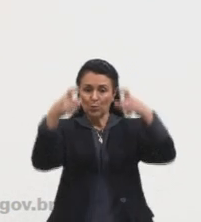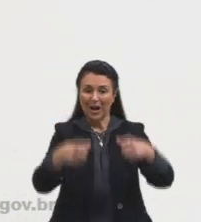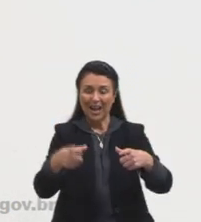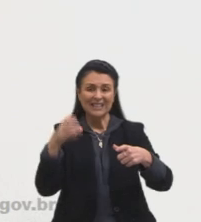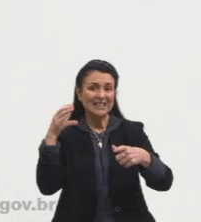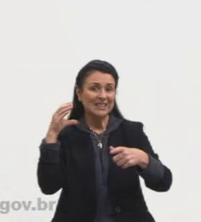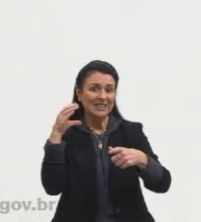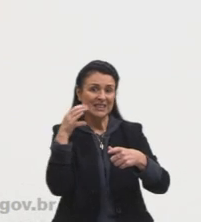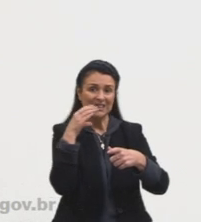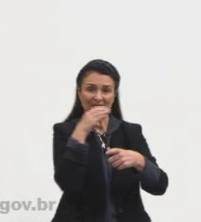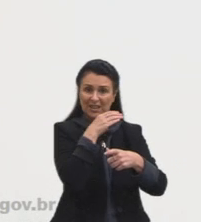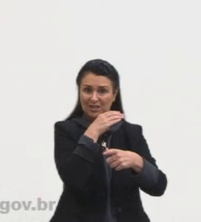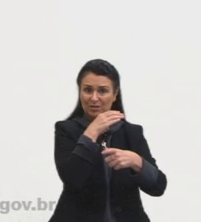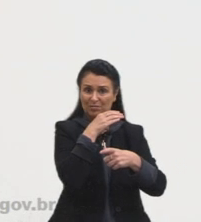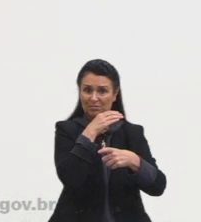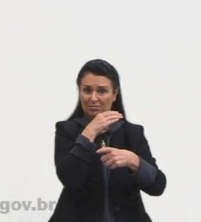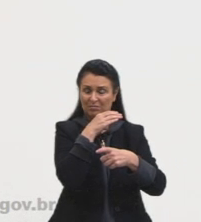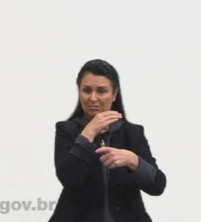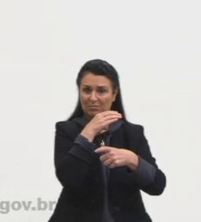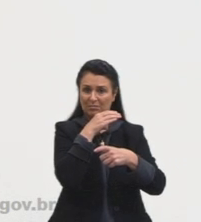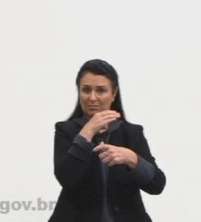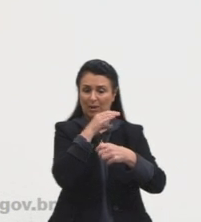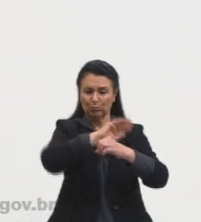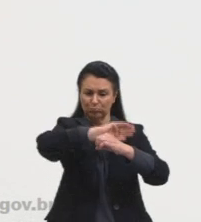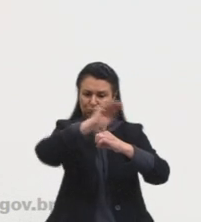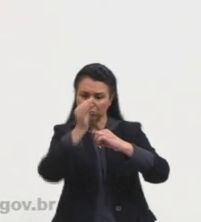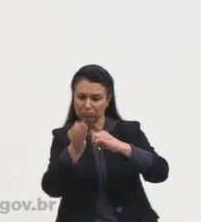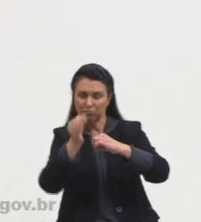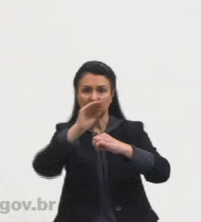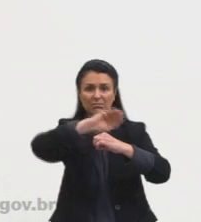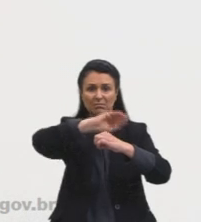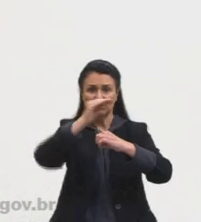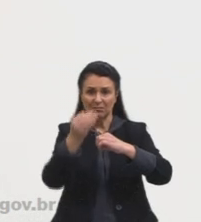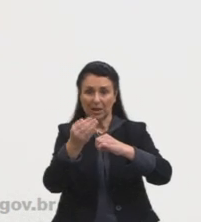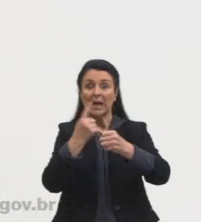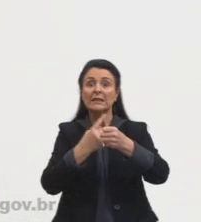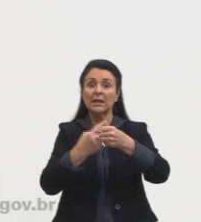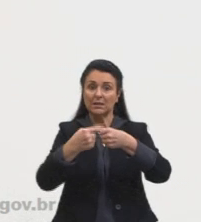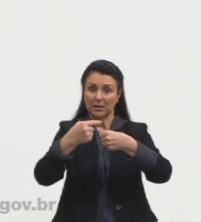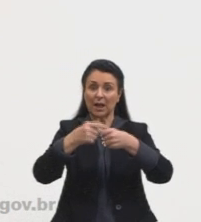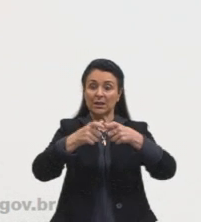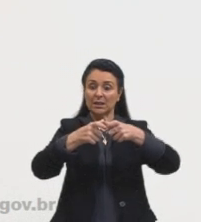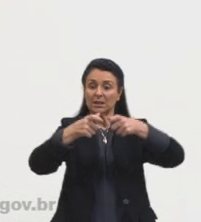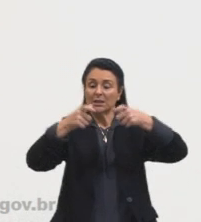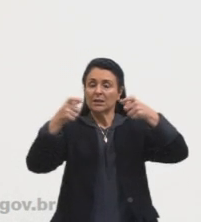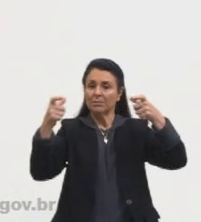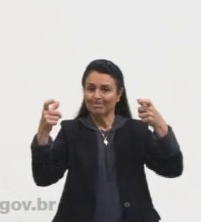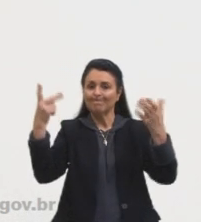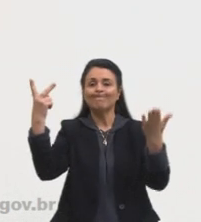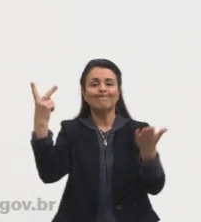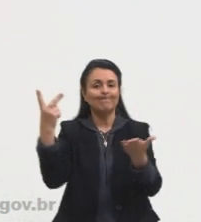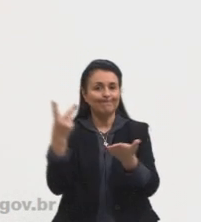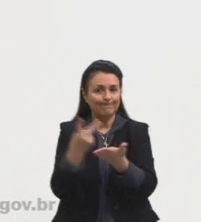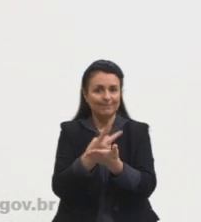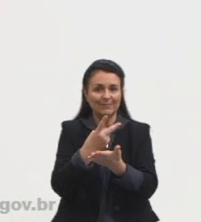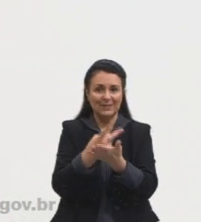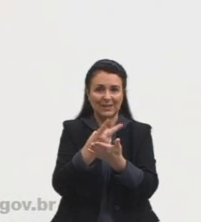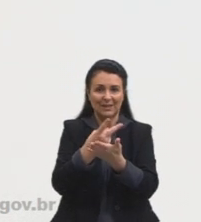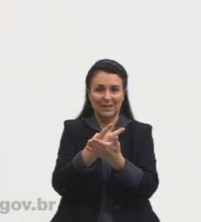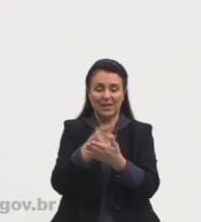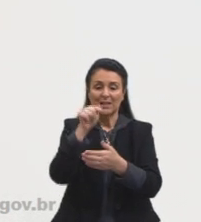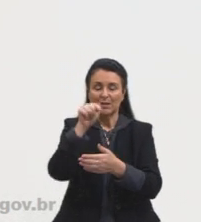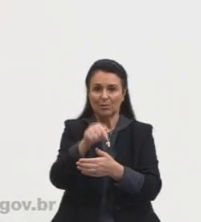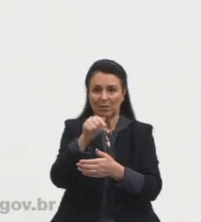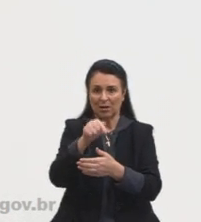é uma condição, tá, que são de grandes cidades, né, cidades aí de grande porte. Justamente onde nós temos